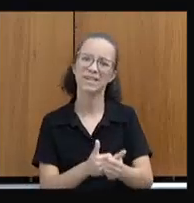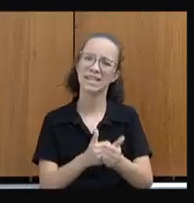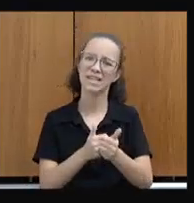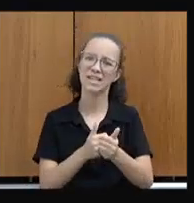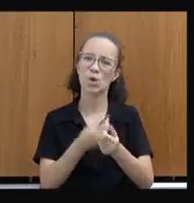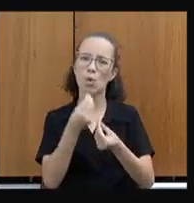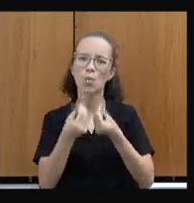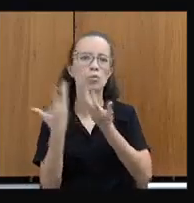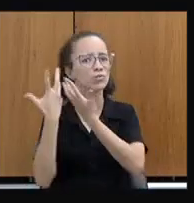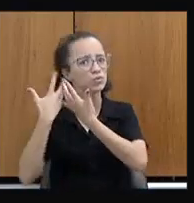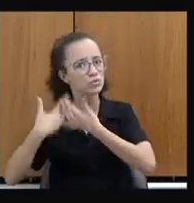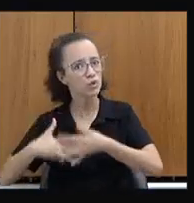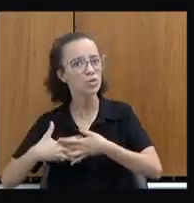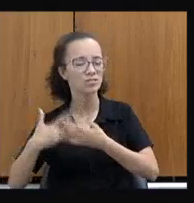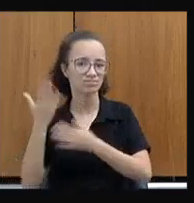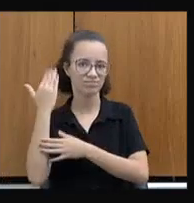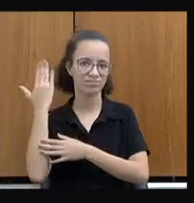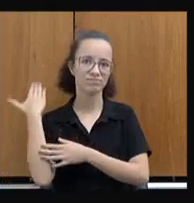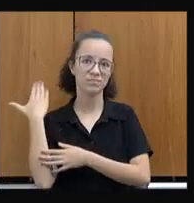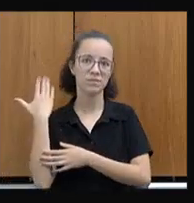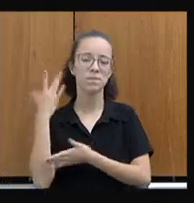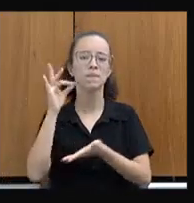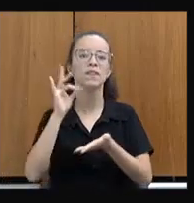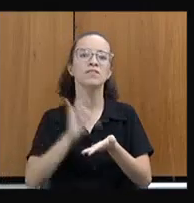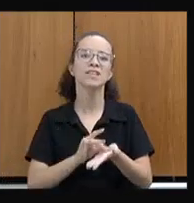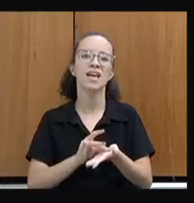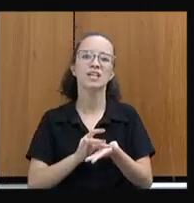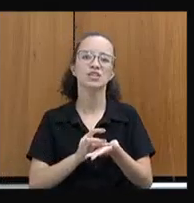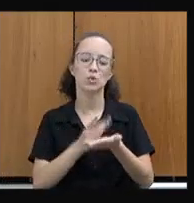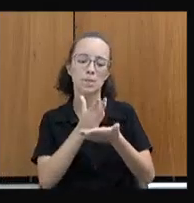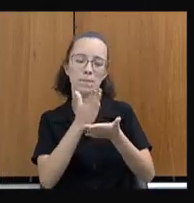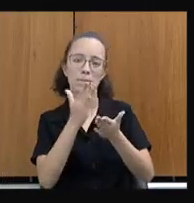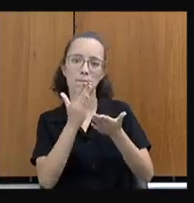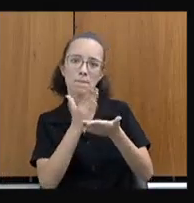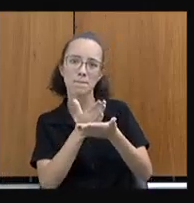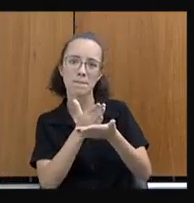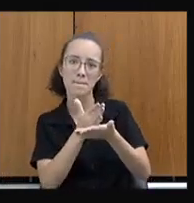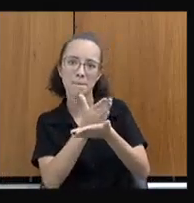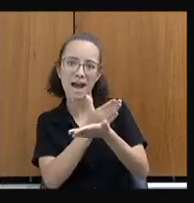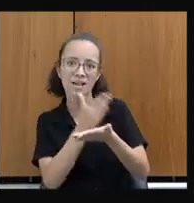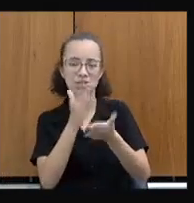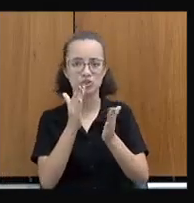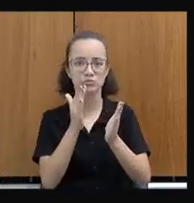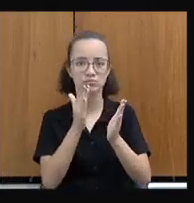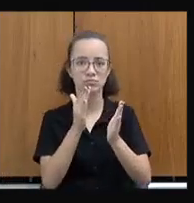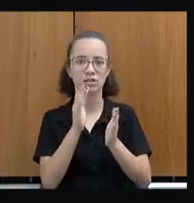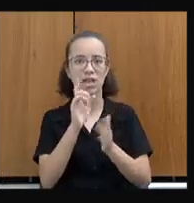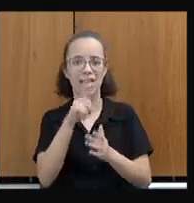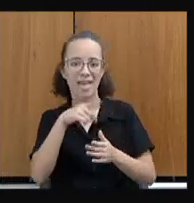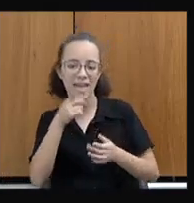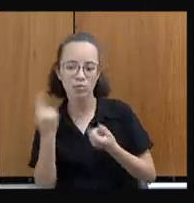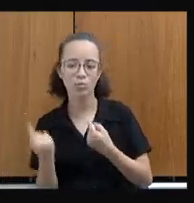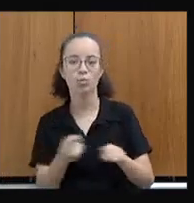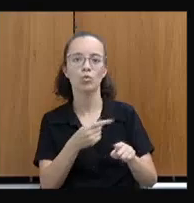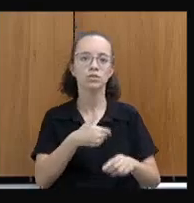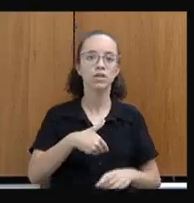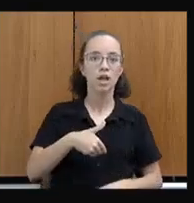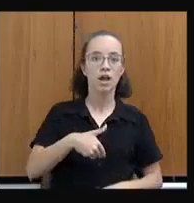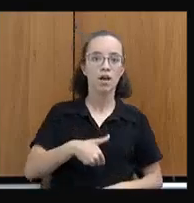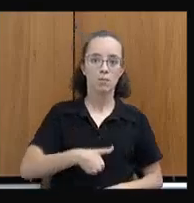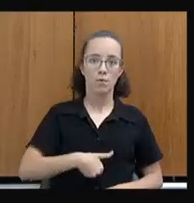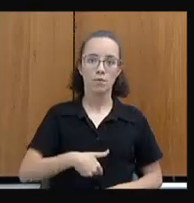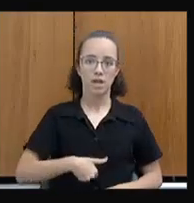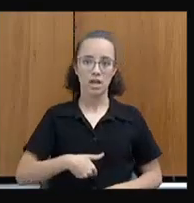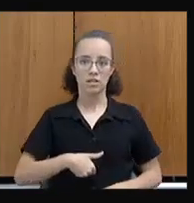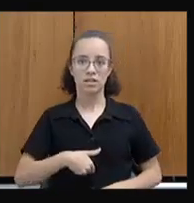há alguns anos atrás, em que, de fato, parte dele foi utilizado para programas estruturantes de combate à pobreza rural e urbana.